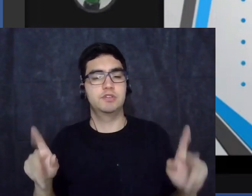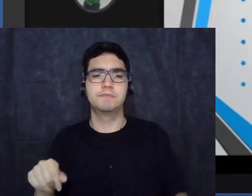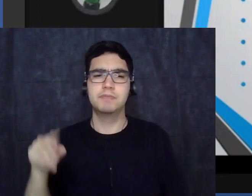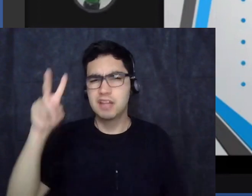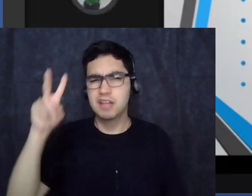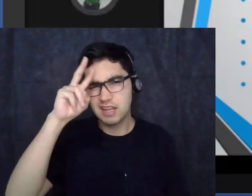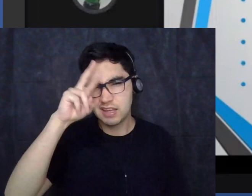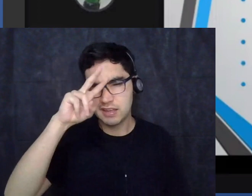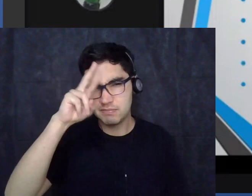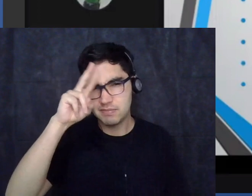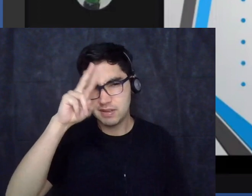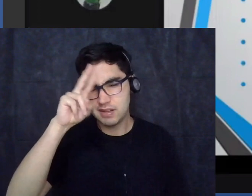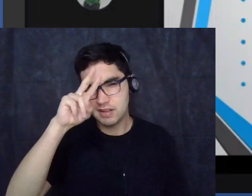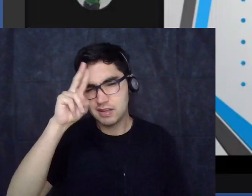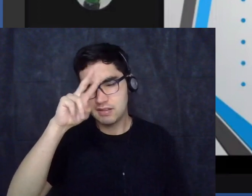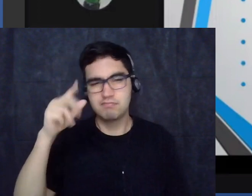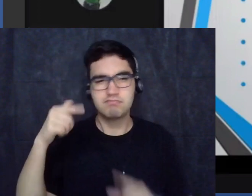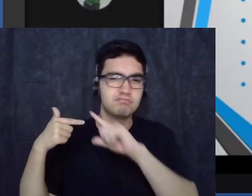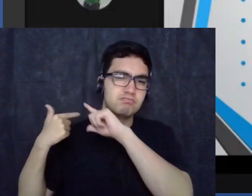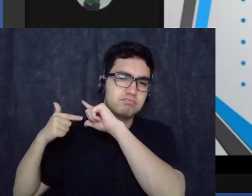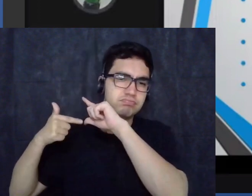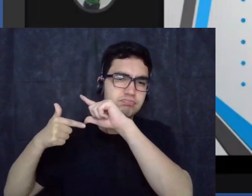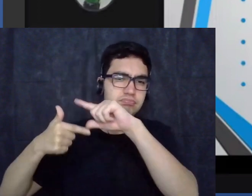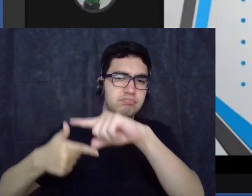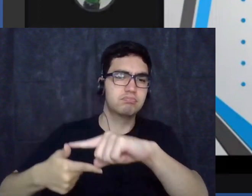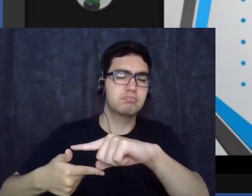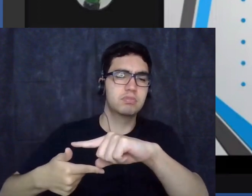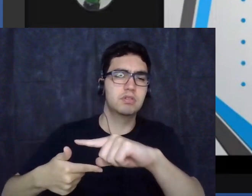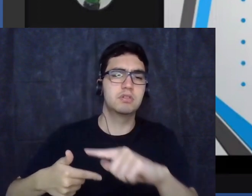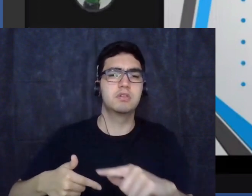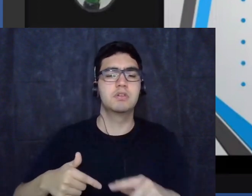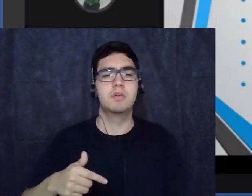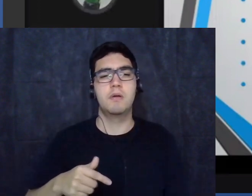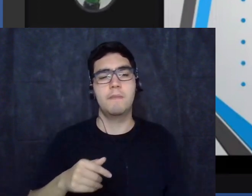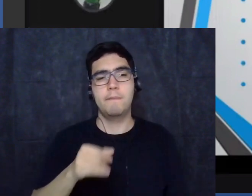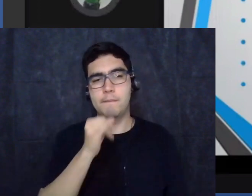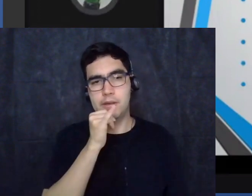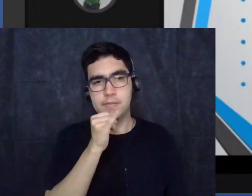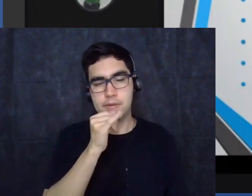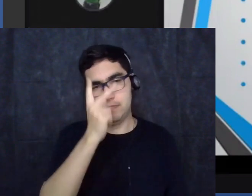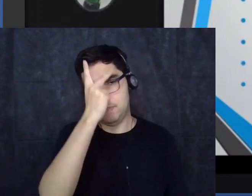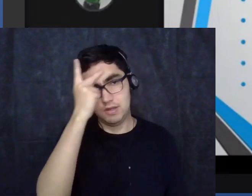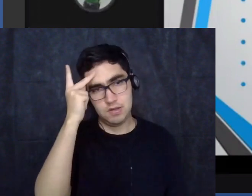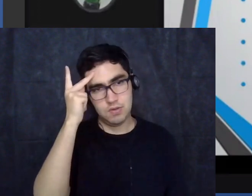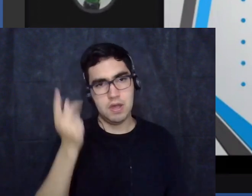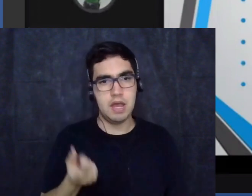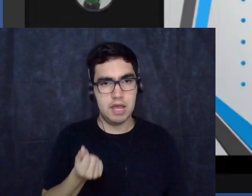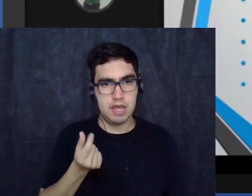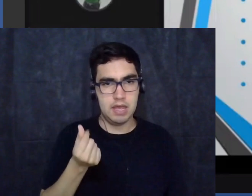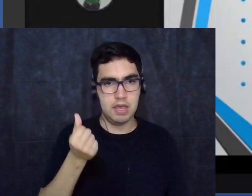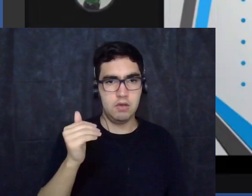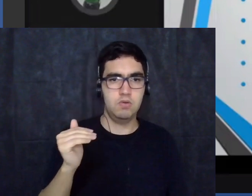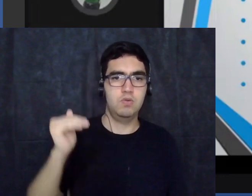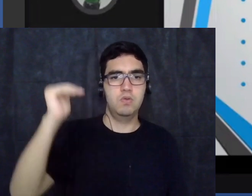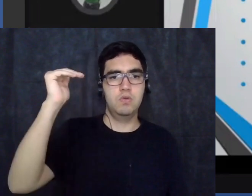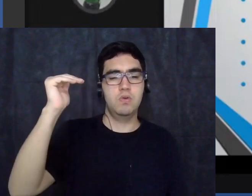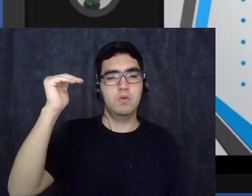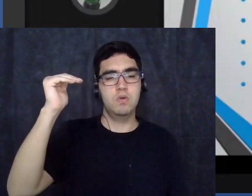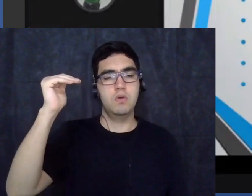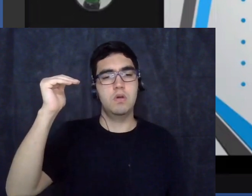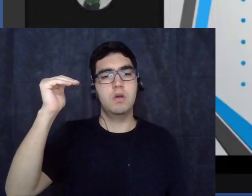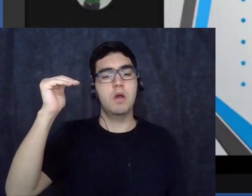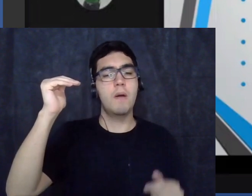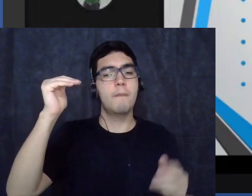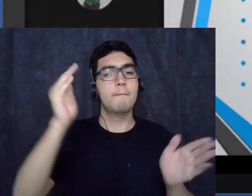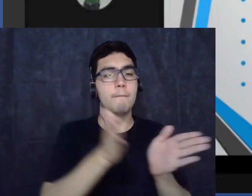conservadora do rico ser superior ao pobre assim como o homem ser superior à